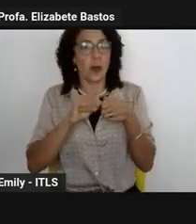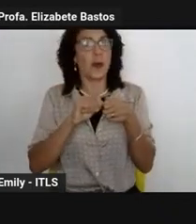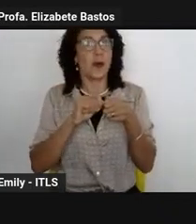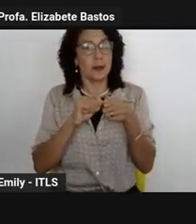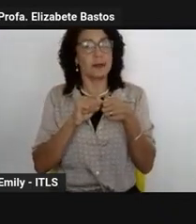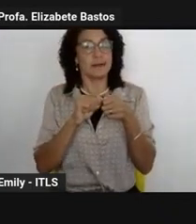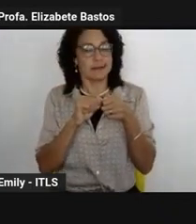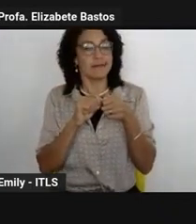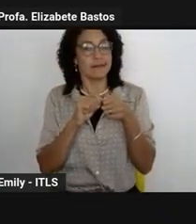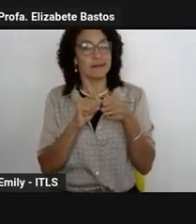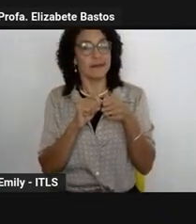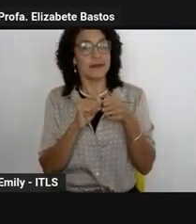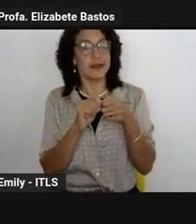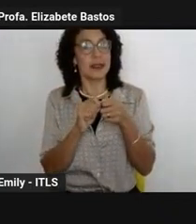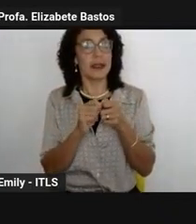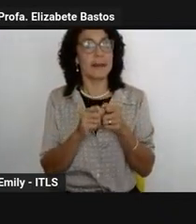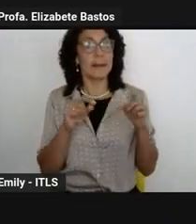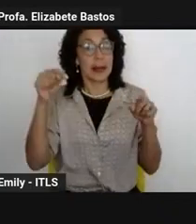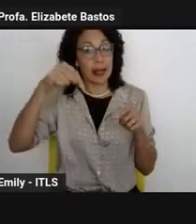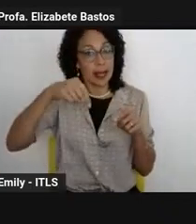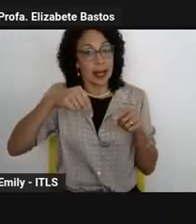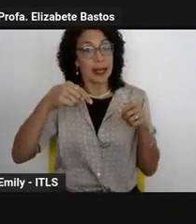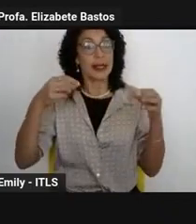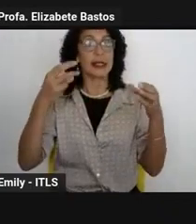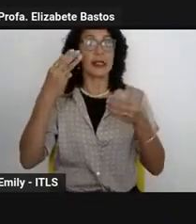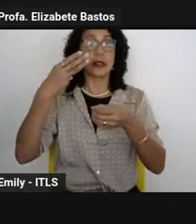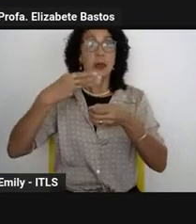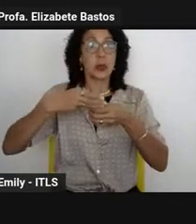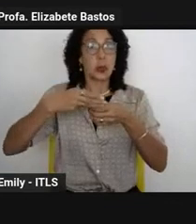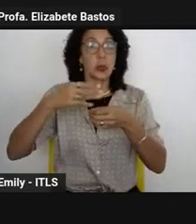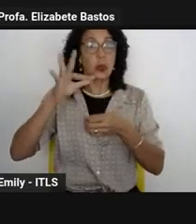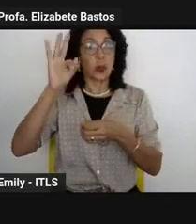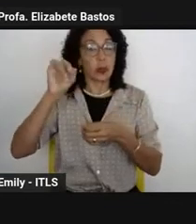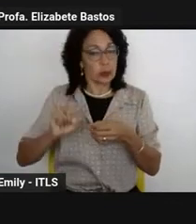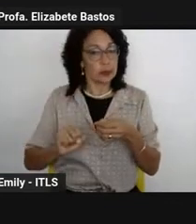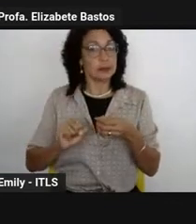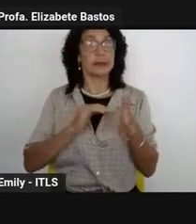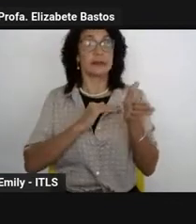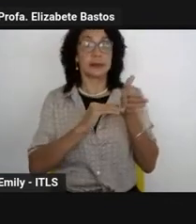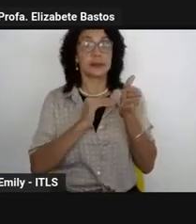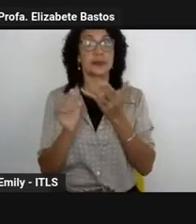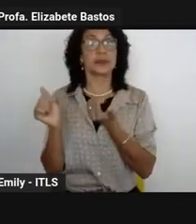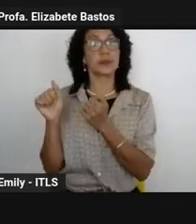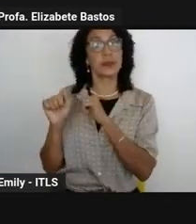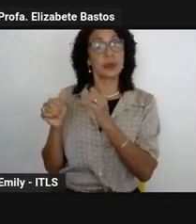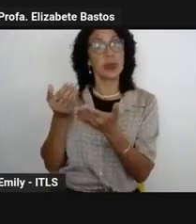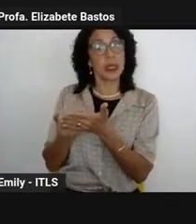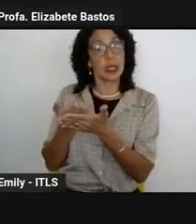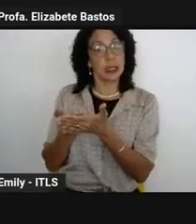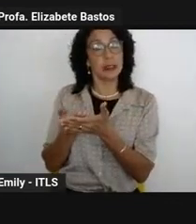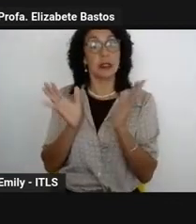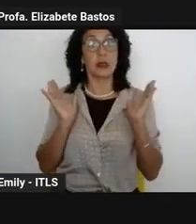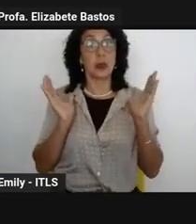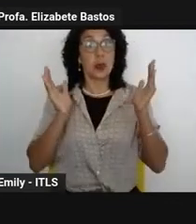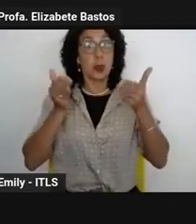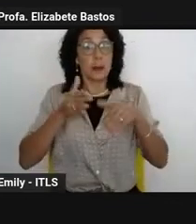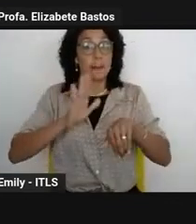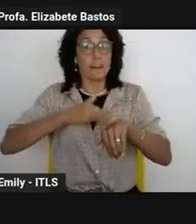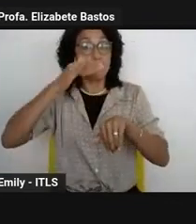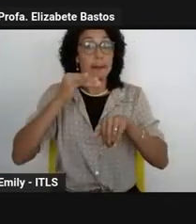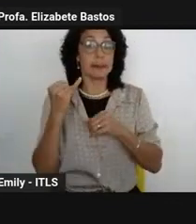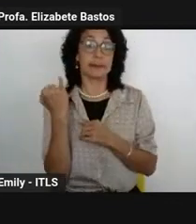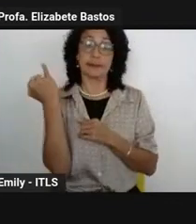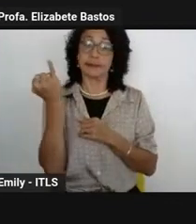na nossa rede, no nosso sistema de ensino. E um dos objetivos principais